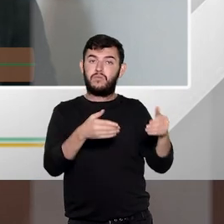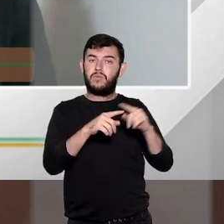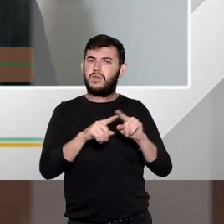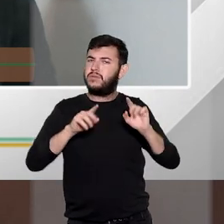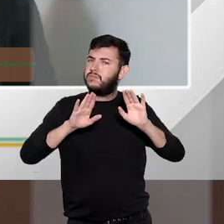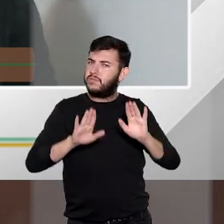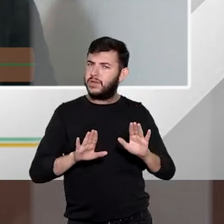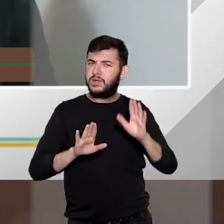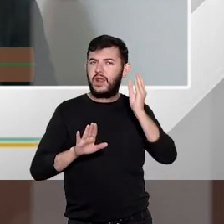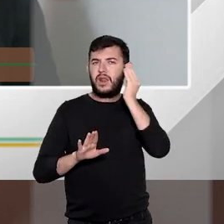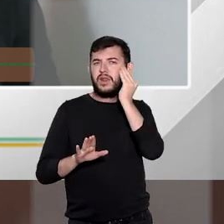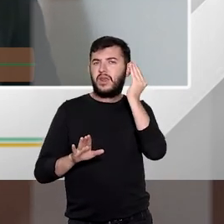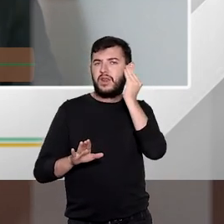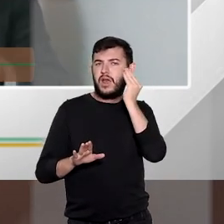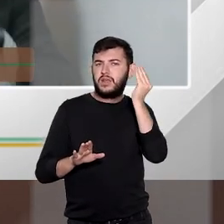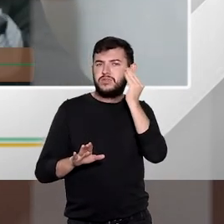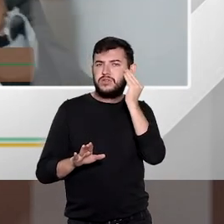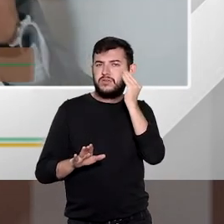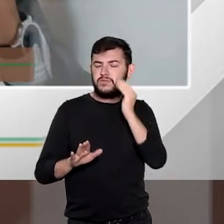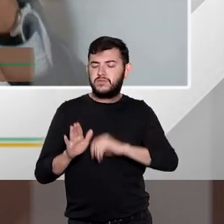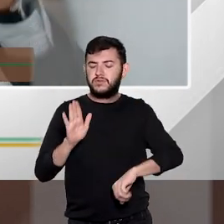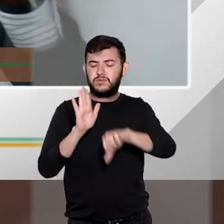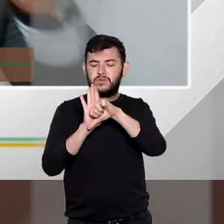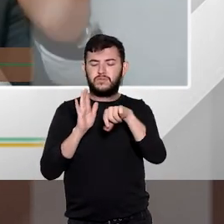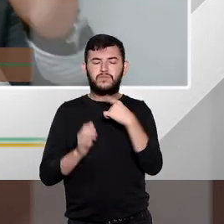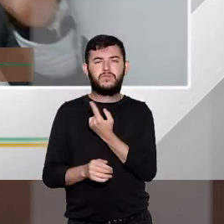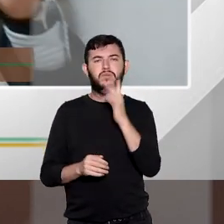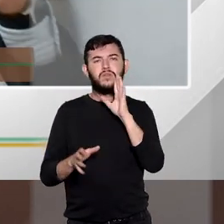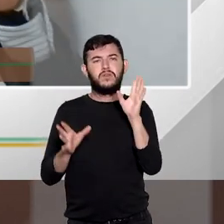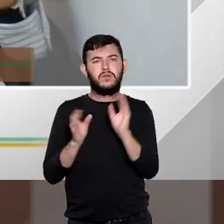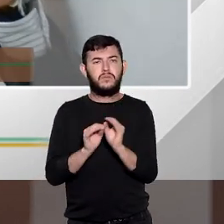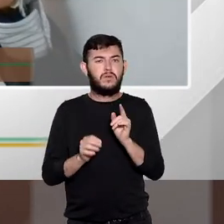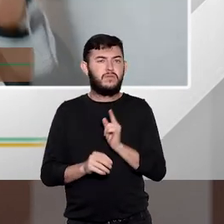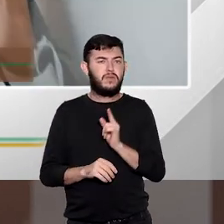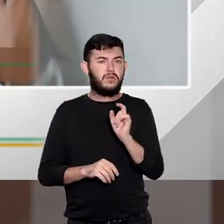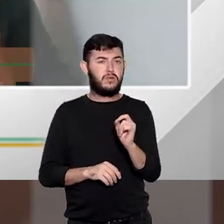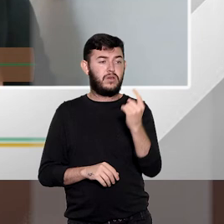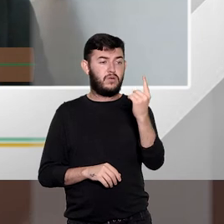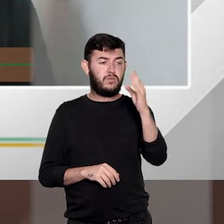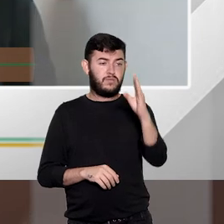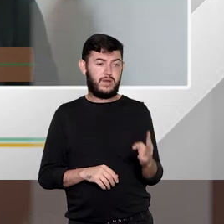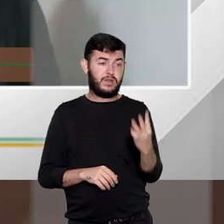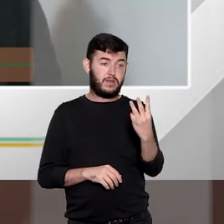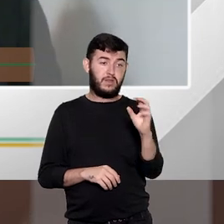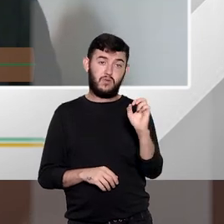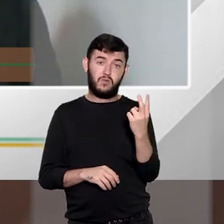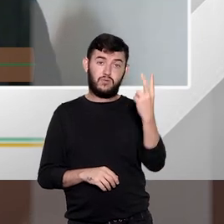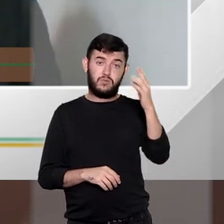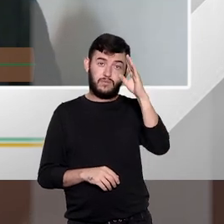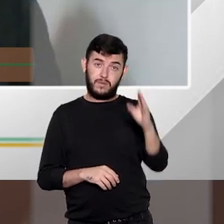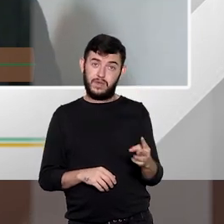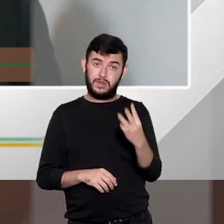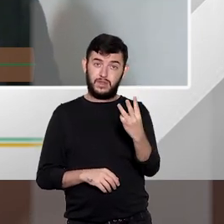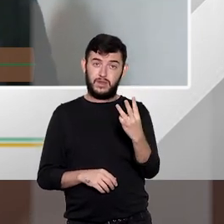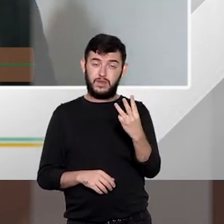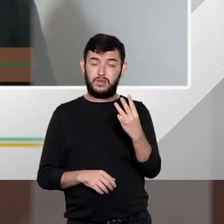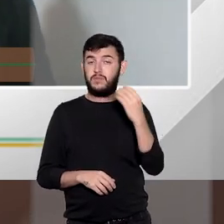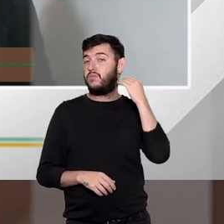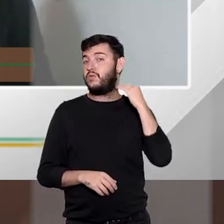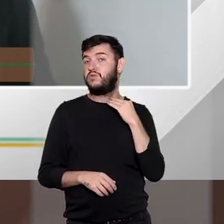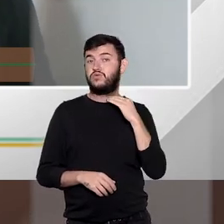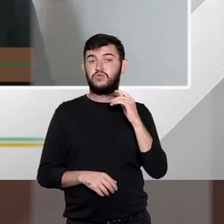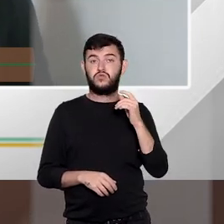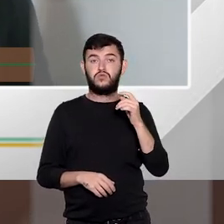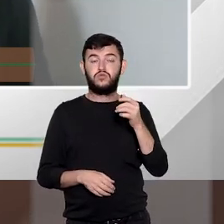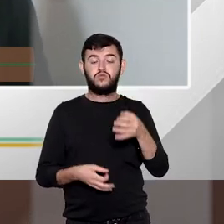da tentativa então você tem uma margem de um a dois terços para o juiz reduzir a pena da tentativa não